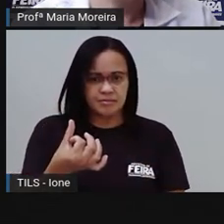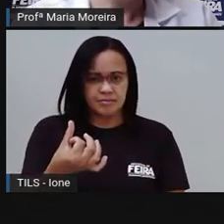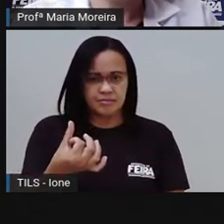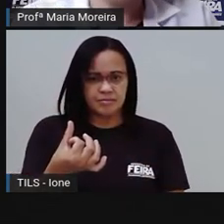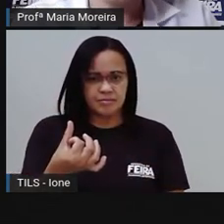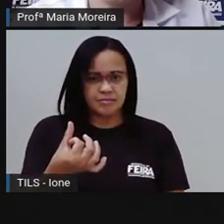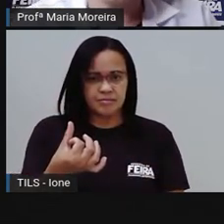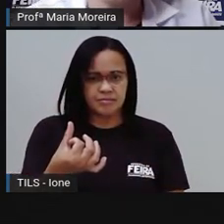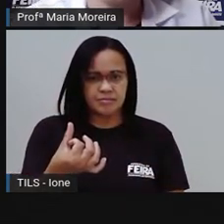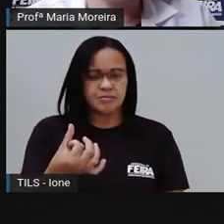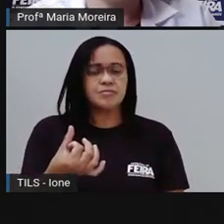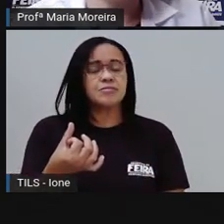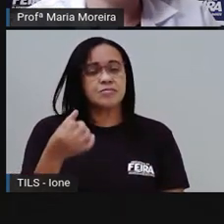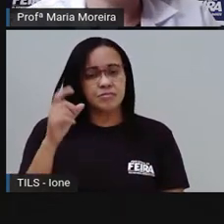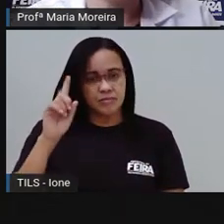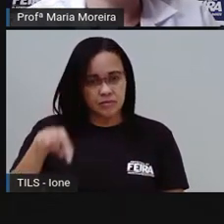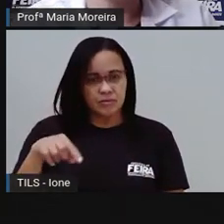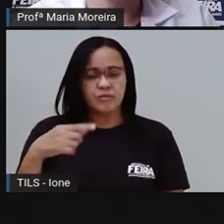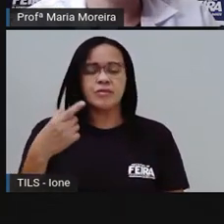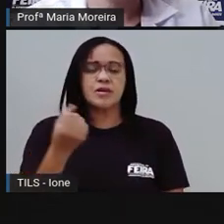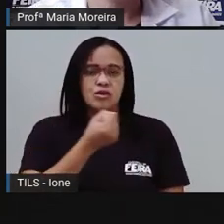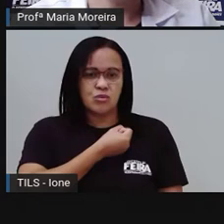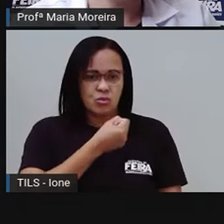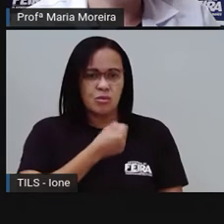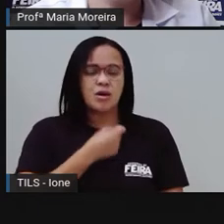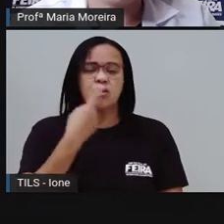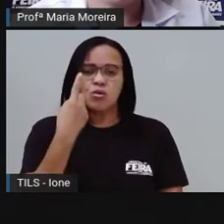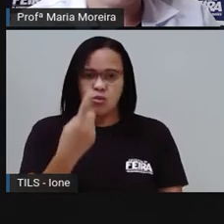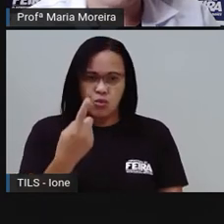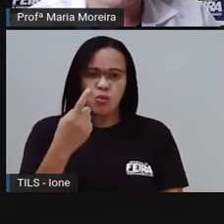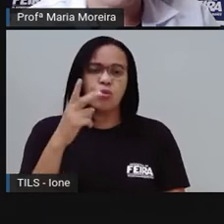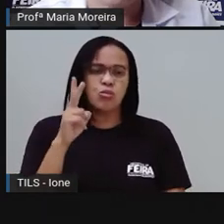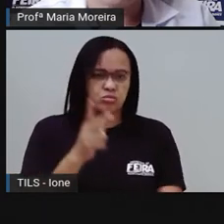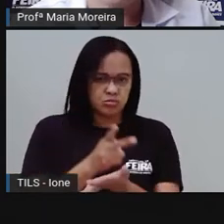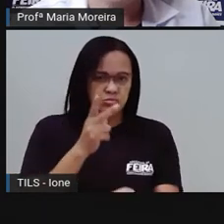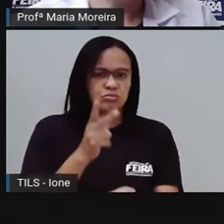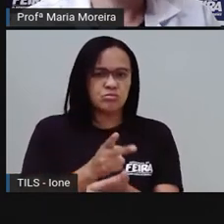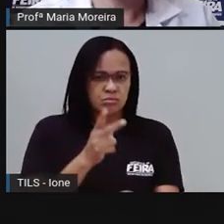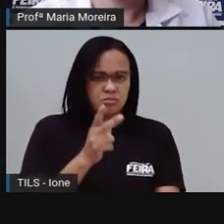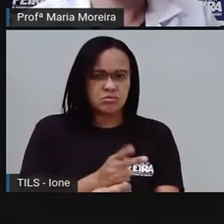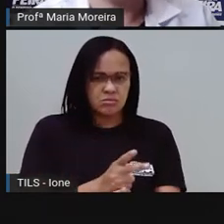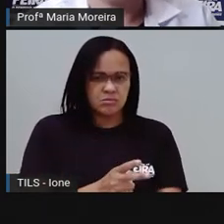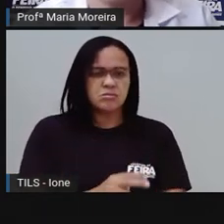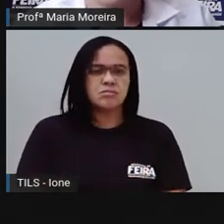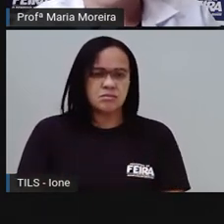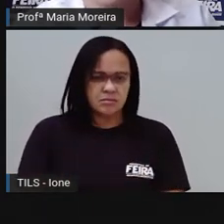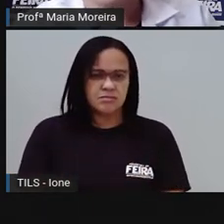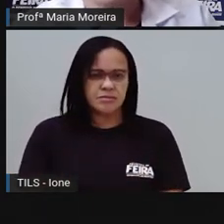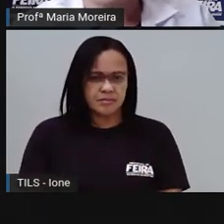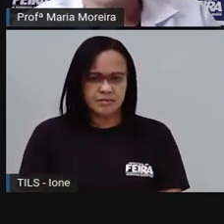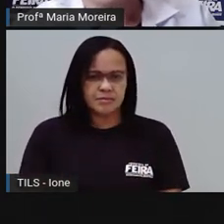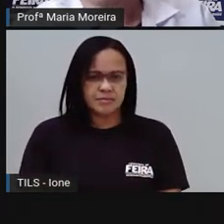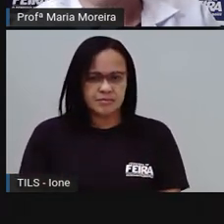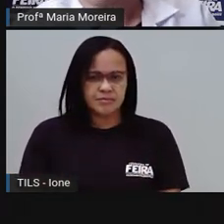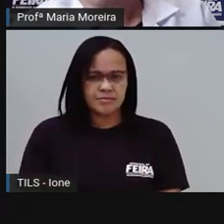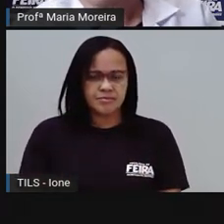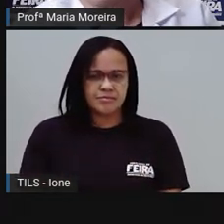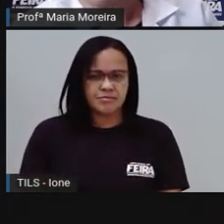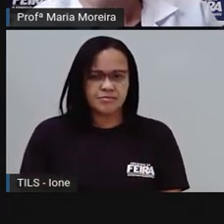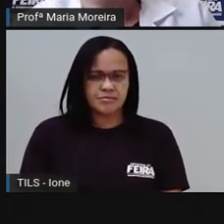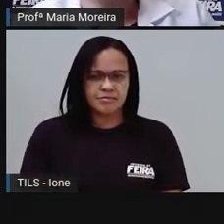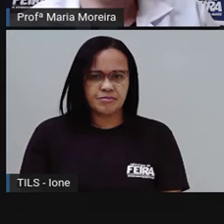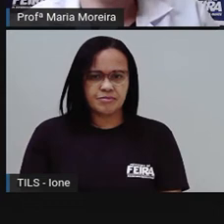por um. Se multiplicou por um, continua sendo o número. Que é quem, ó? Seis. E aqui?